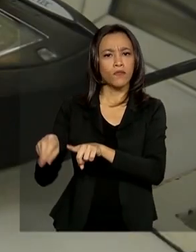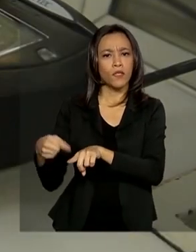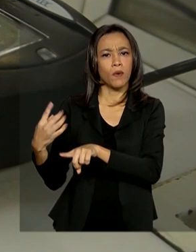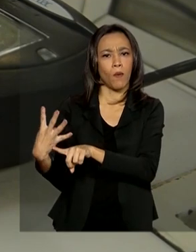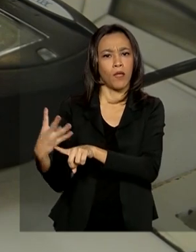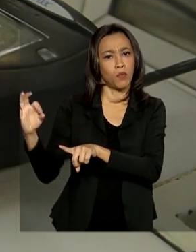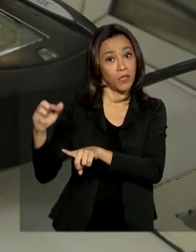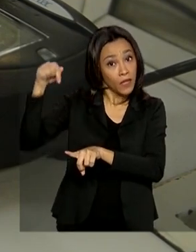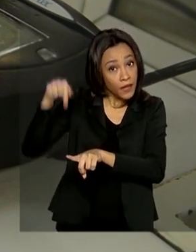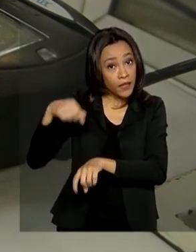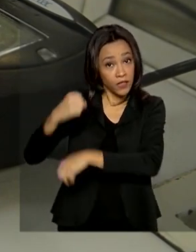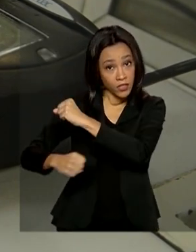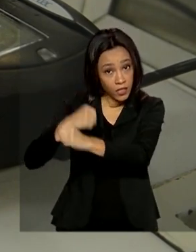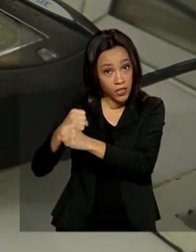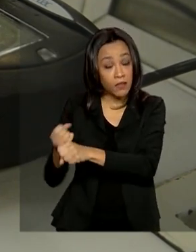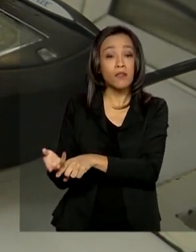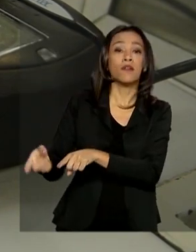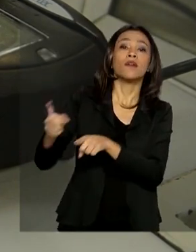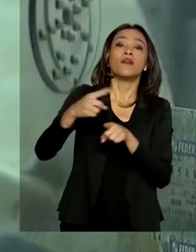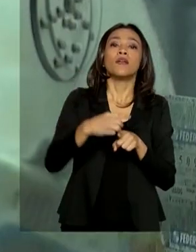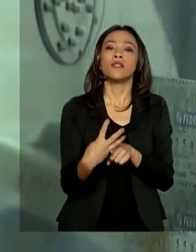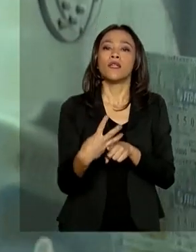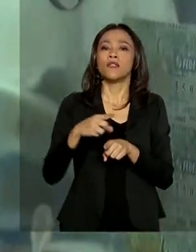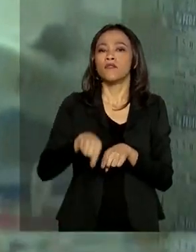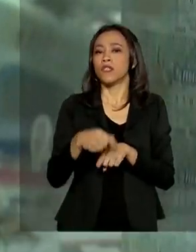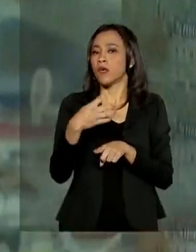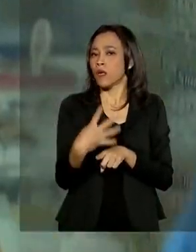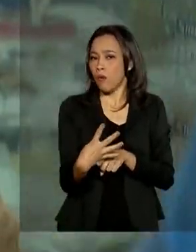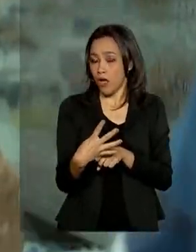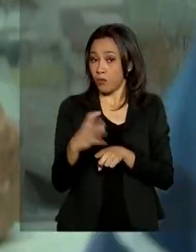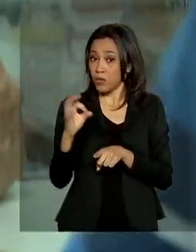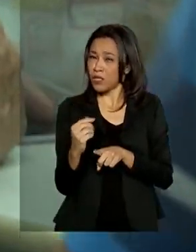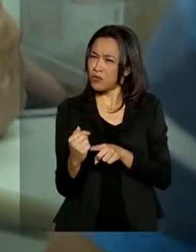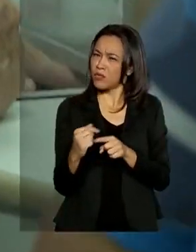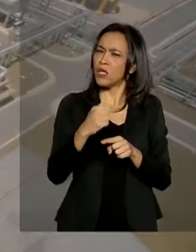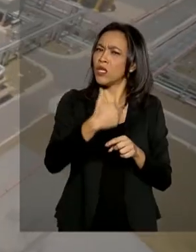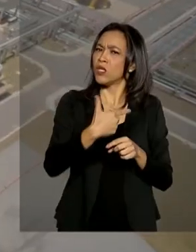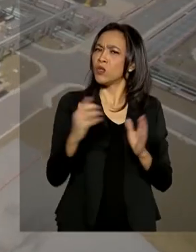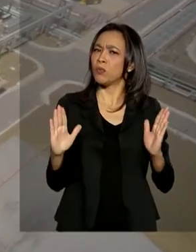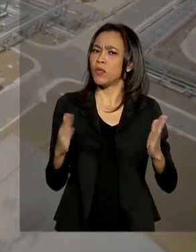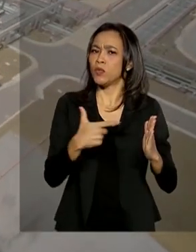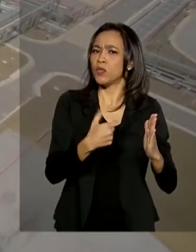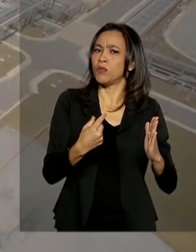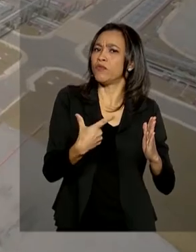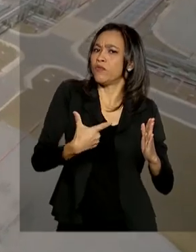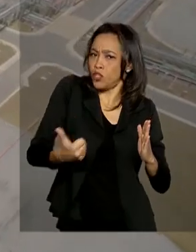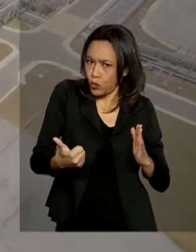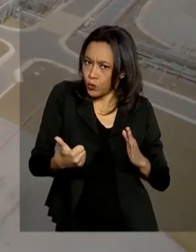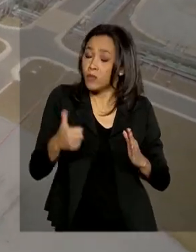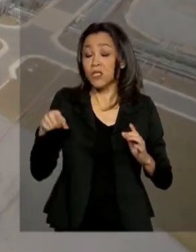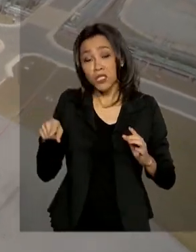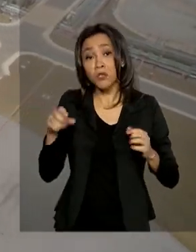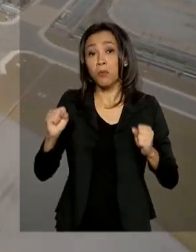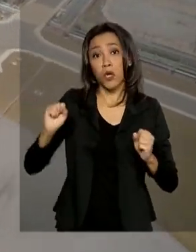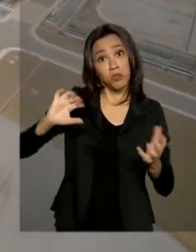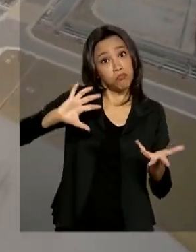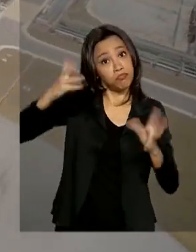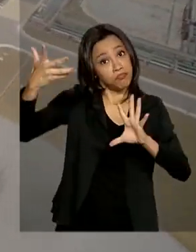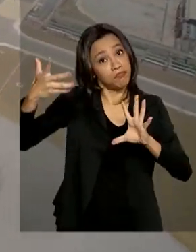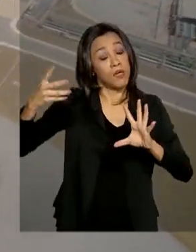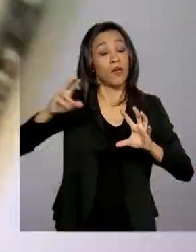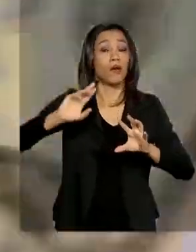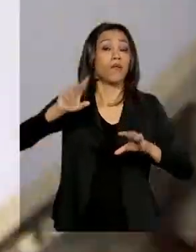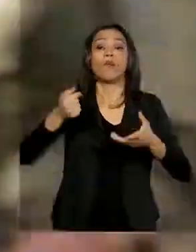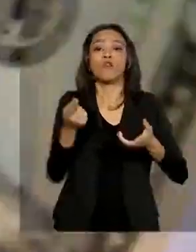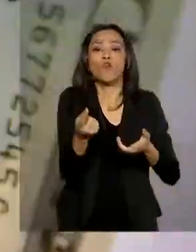% neste ano e 3,4% em 2021, cenário que pode mudar segundo o preço do barril do